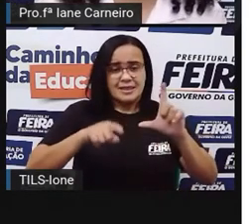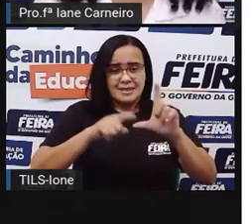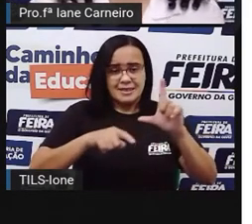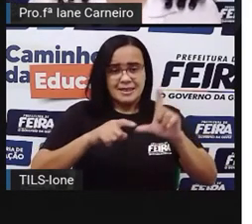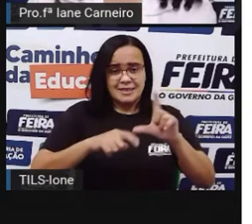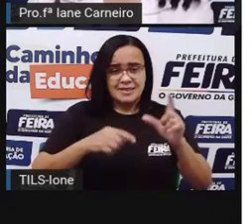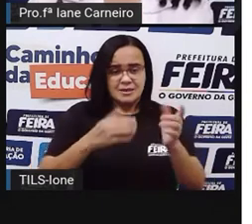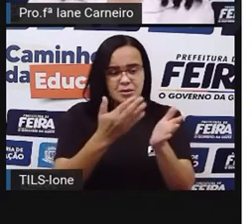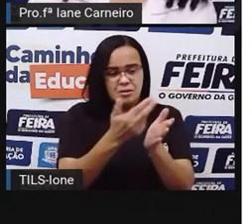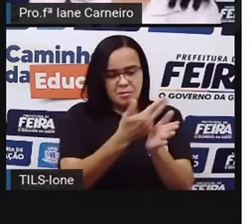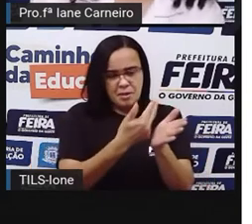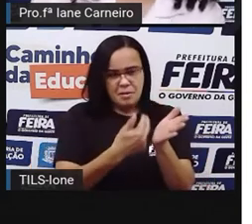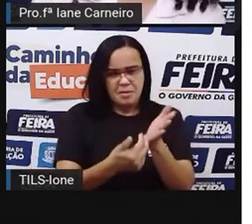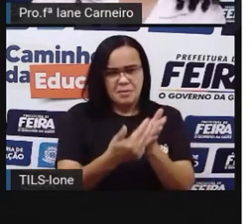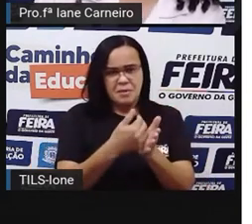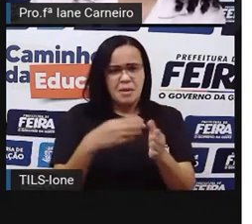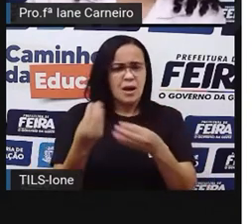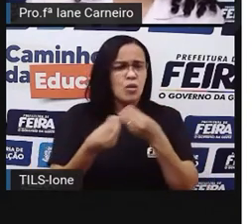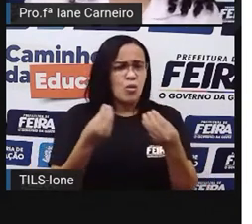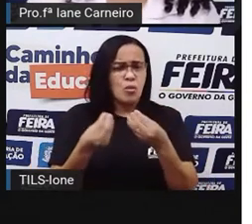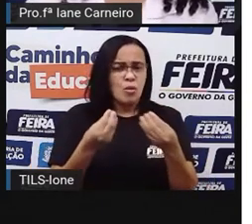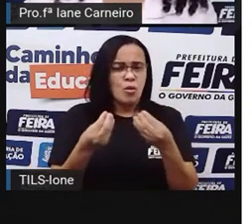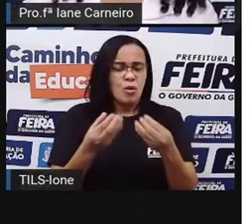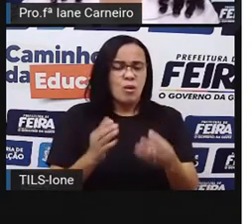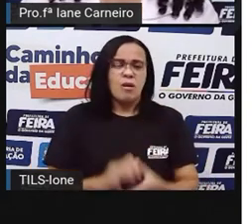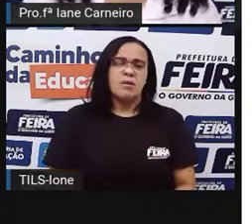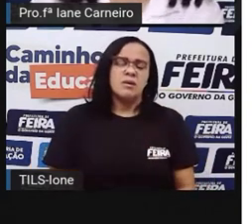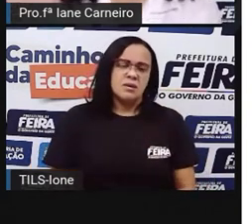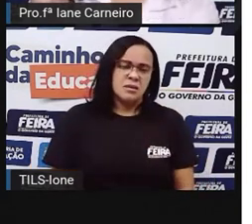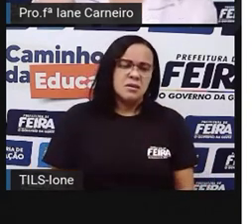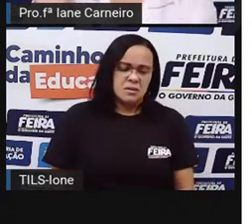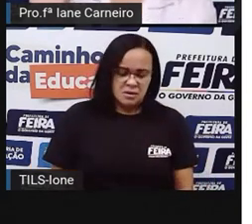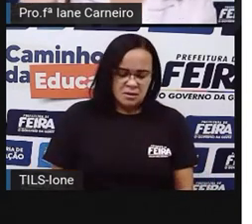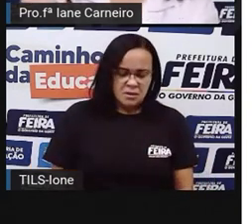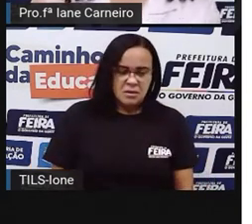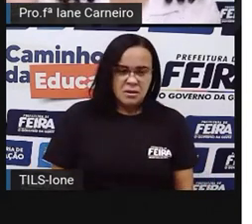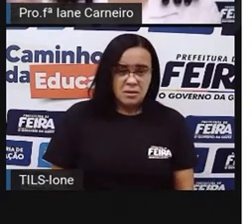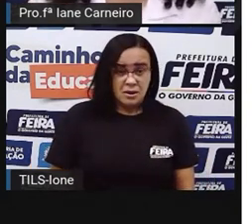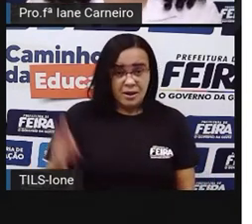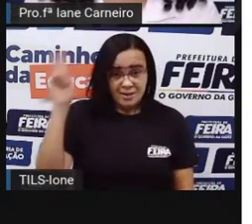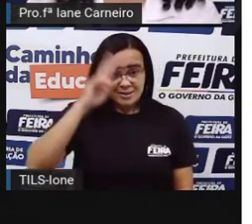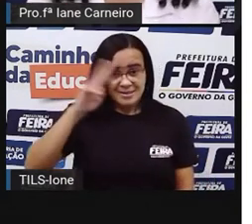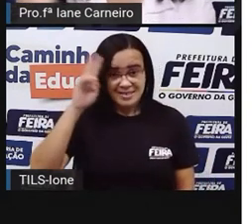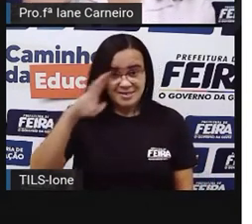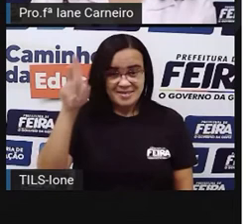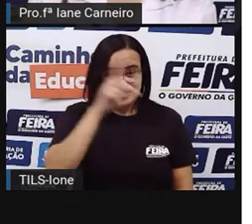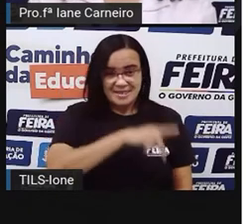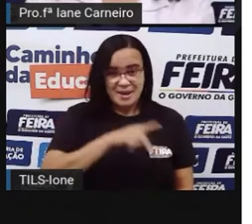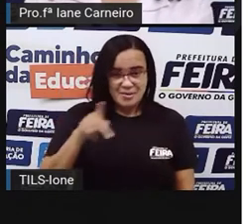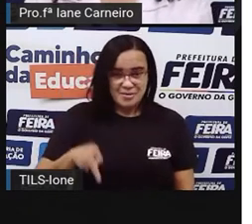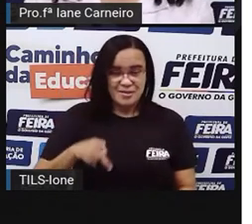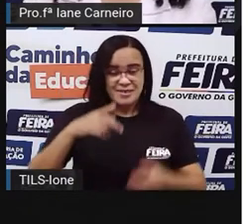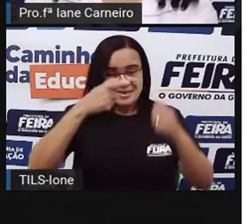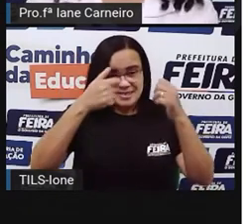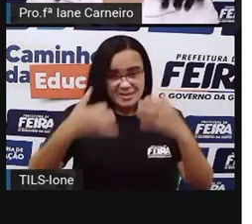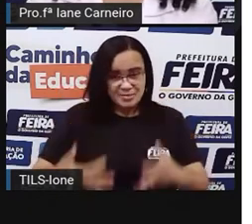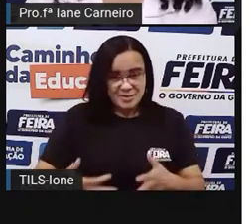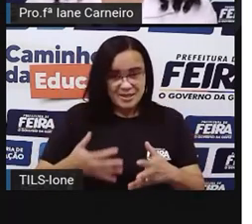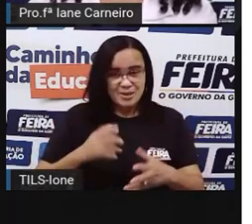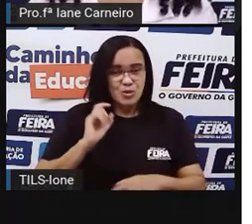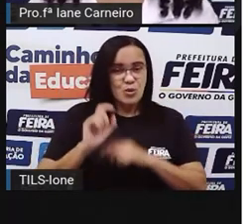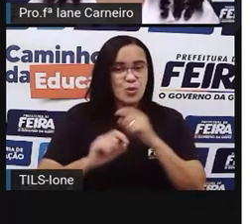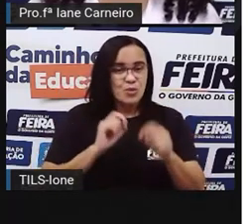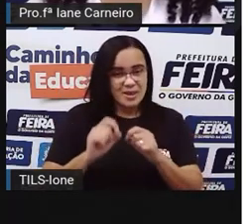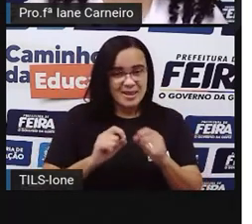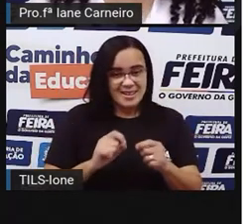letras, né? Que são utilizados aí para fazer os letterings, né? Que aí, lembra que a Pró falou? A Pró brincava e a Pró nem sabia que era lettering, né?